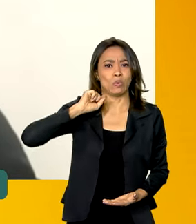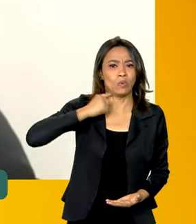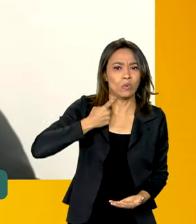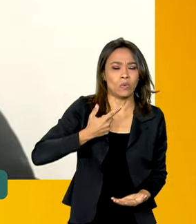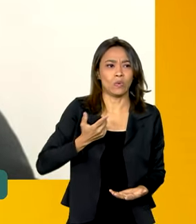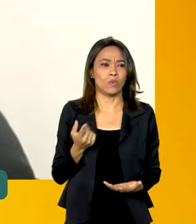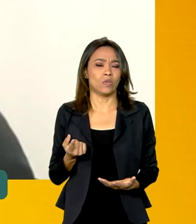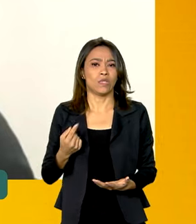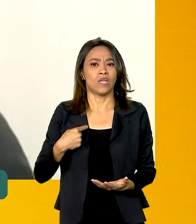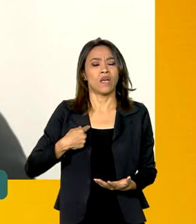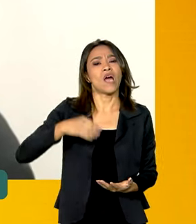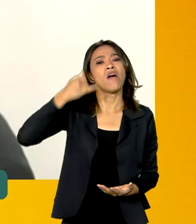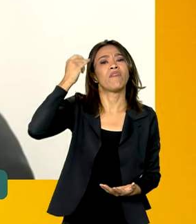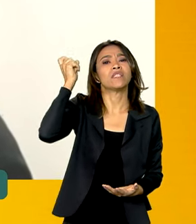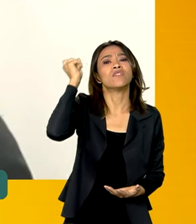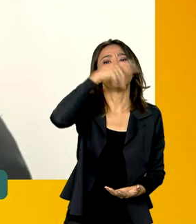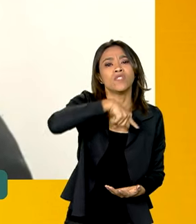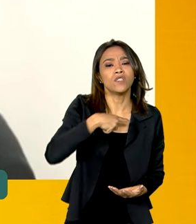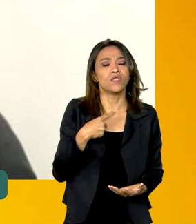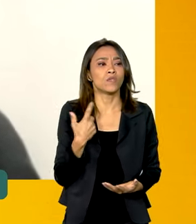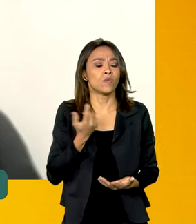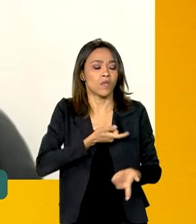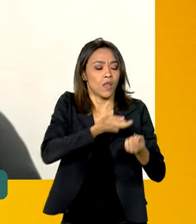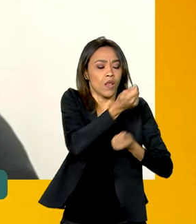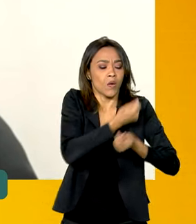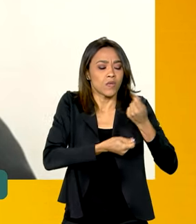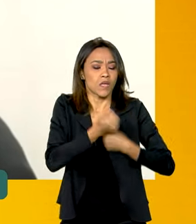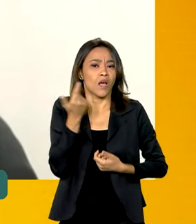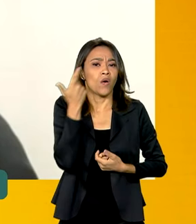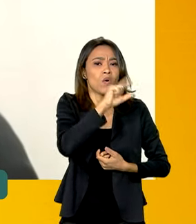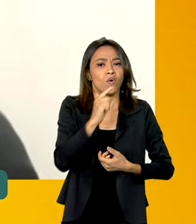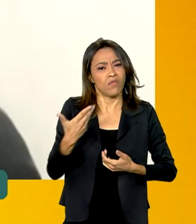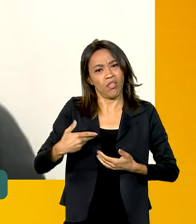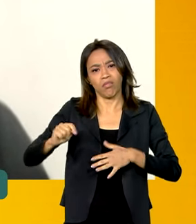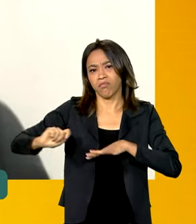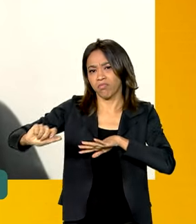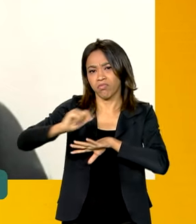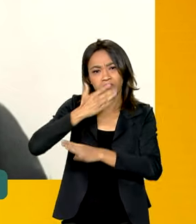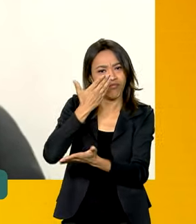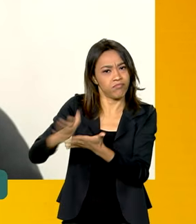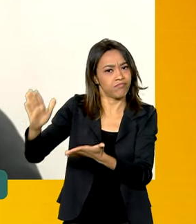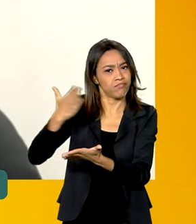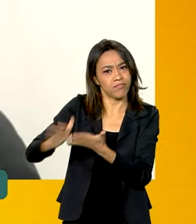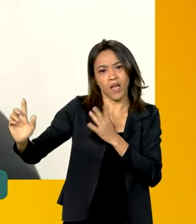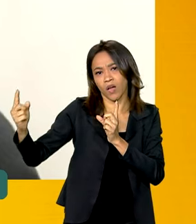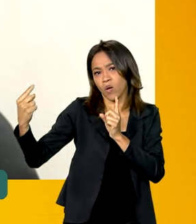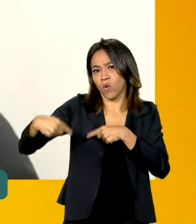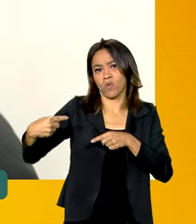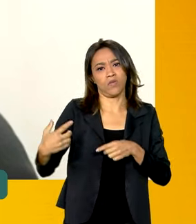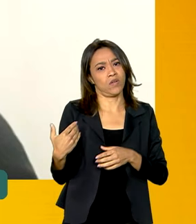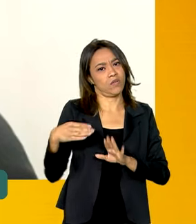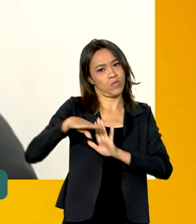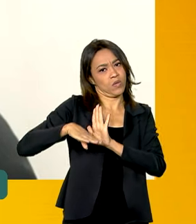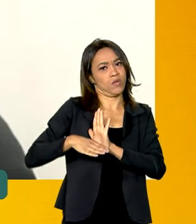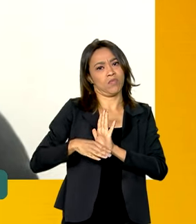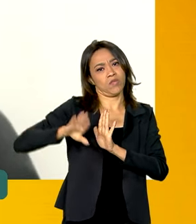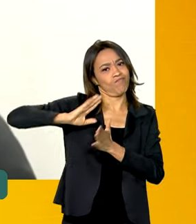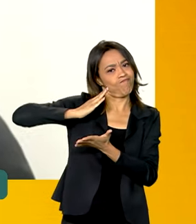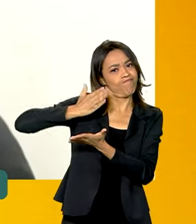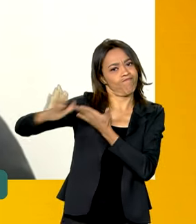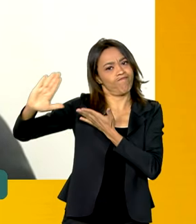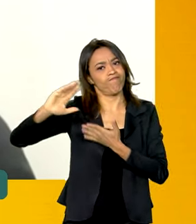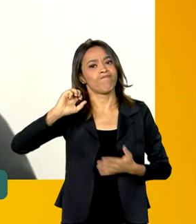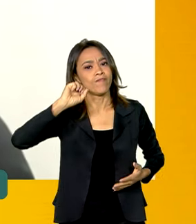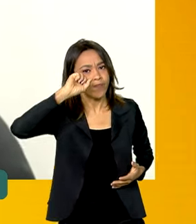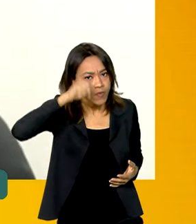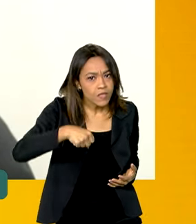negociações, o que foge totalmente o escopo do programa e é totalmente contrário a tudo aquilo que defendemos. Então, sim,